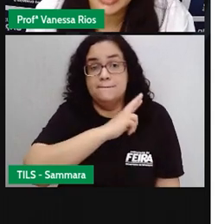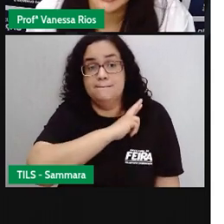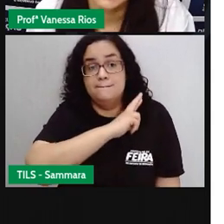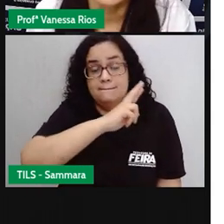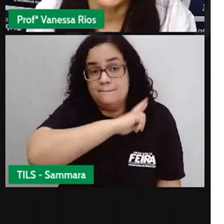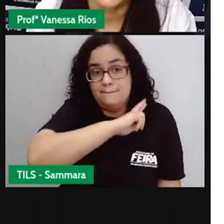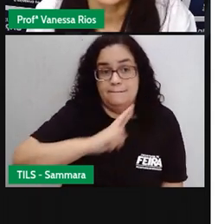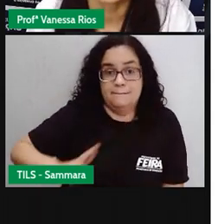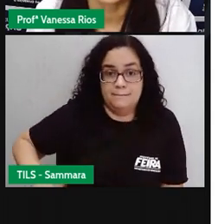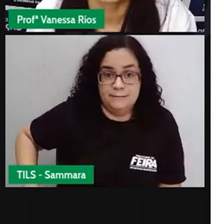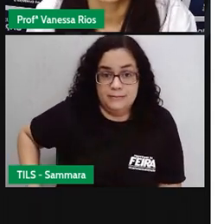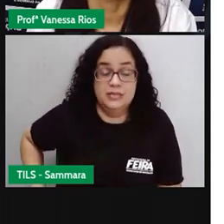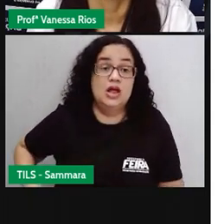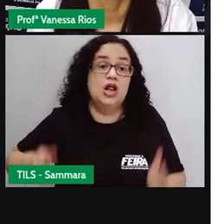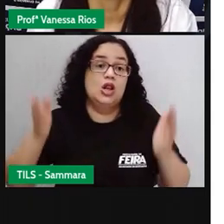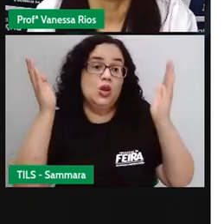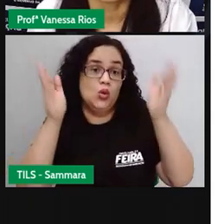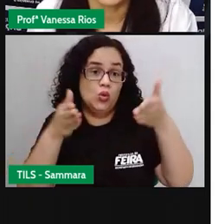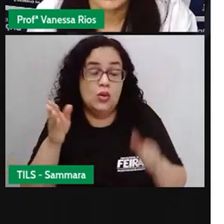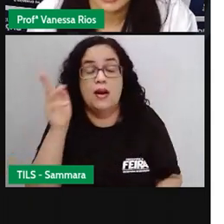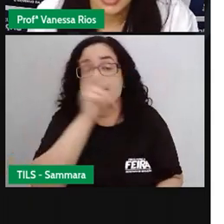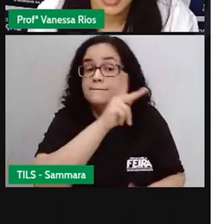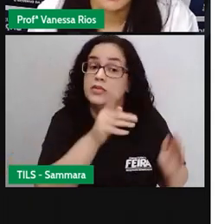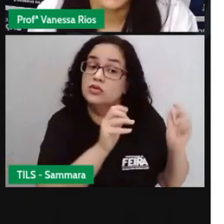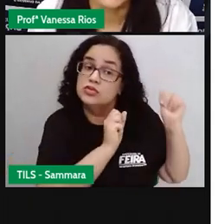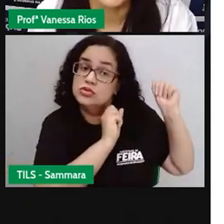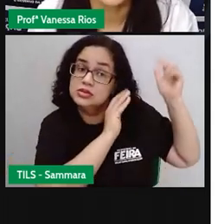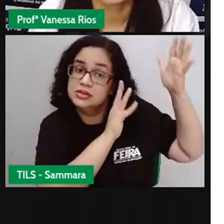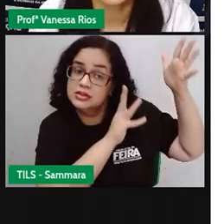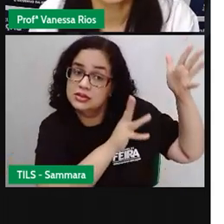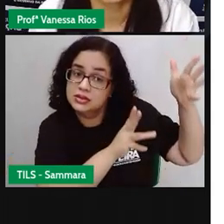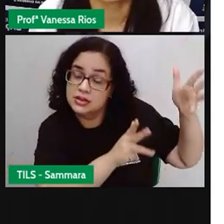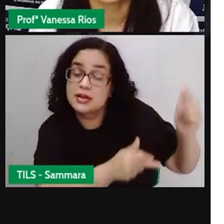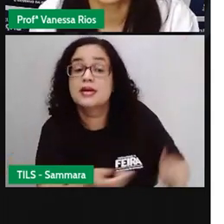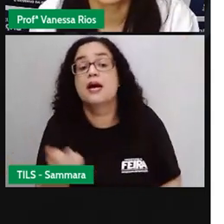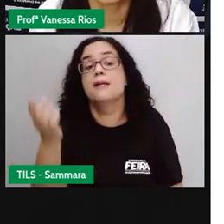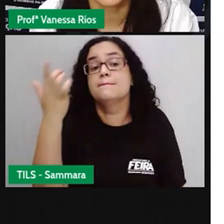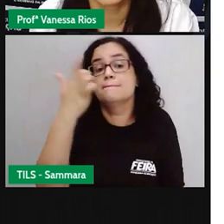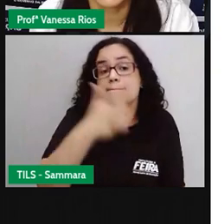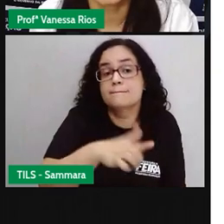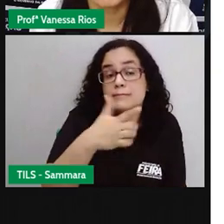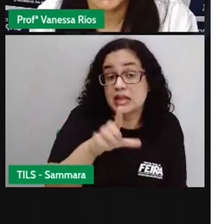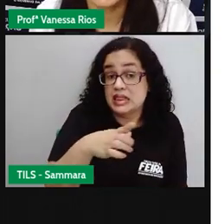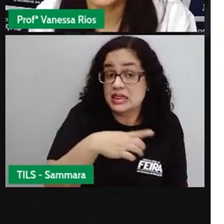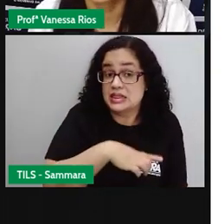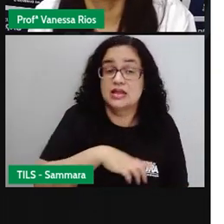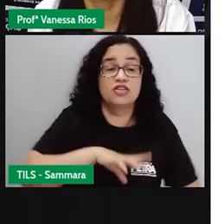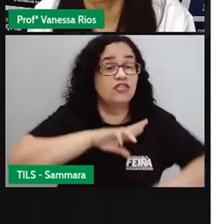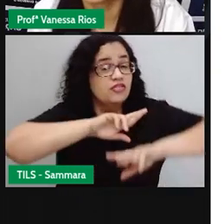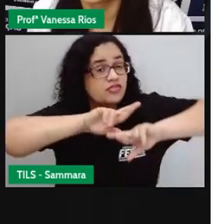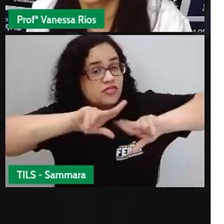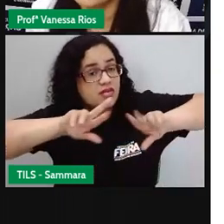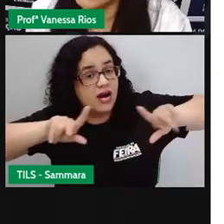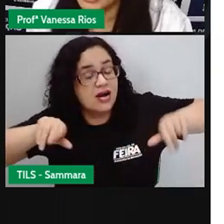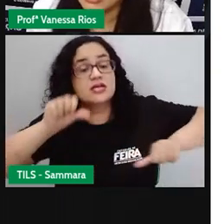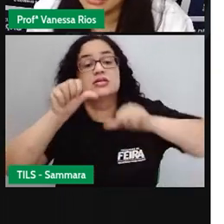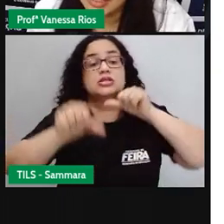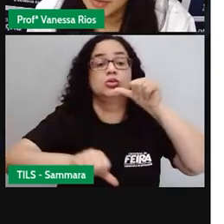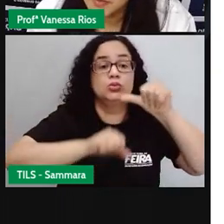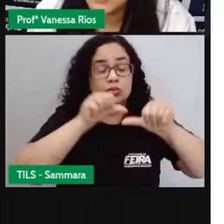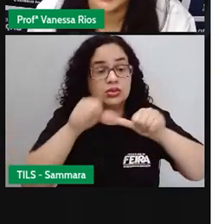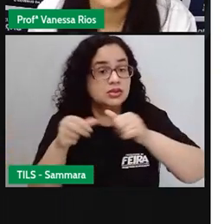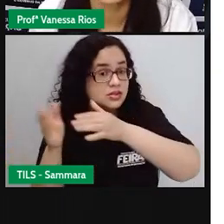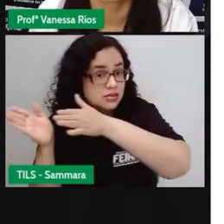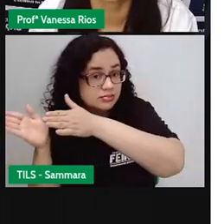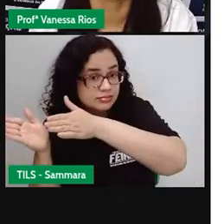república. Agora, a PRO revisa, né? A PRO repete mais uma vez que houveram aí várias mudanças no decorrer